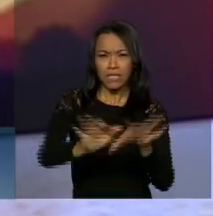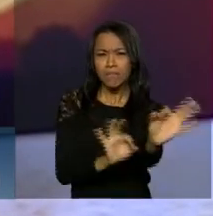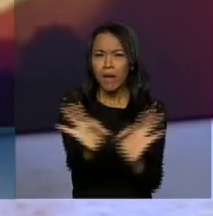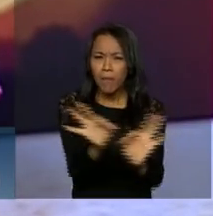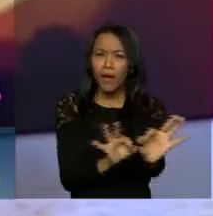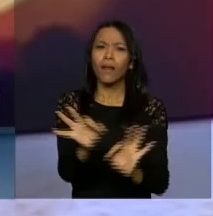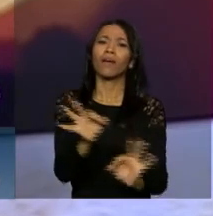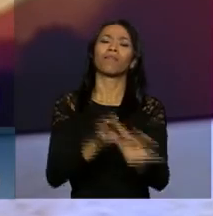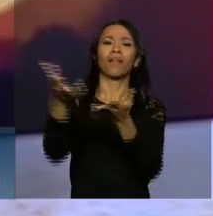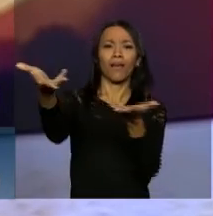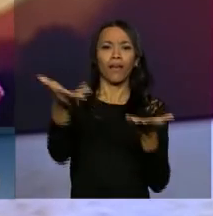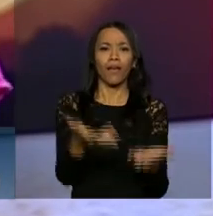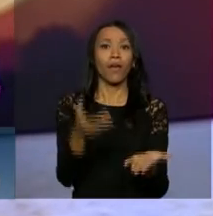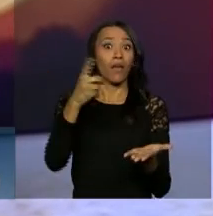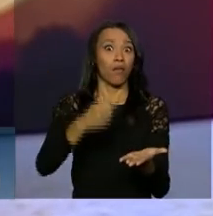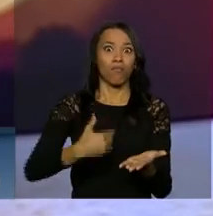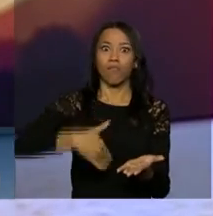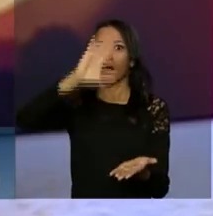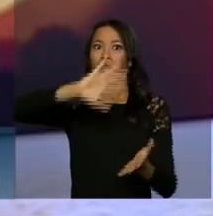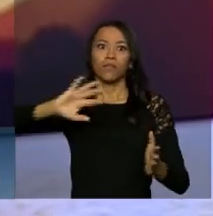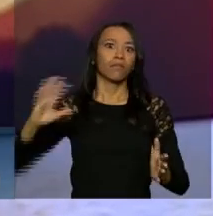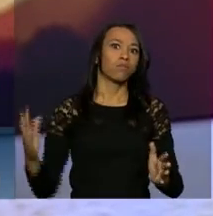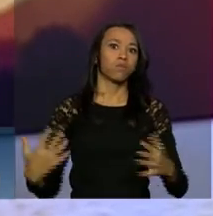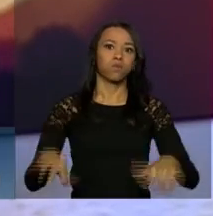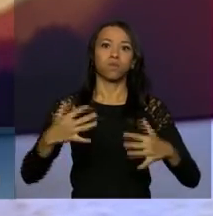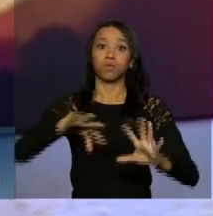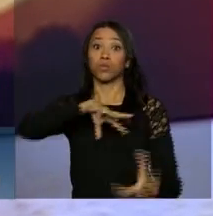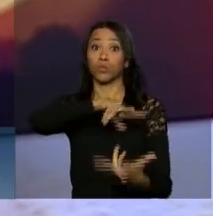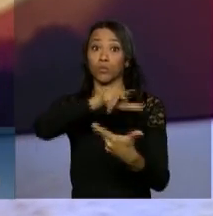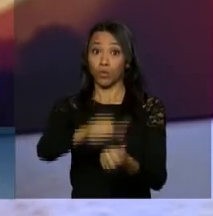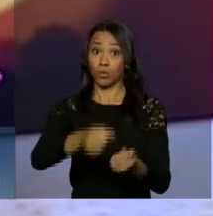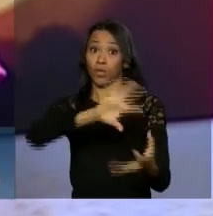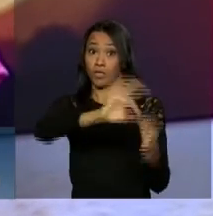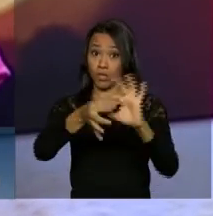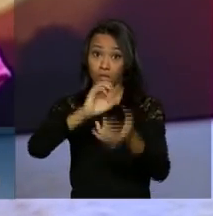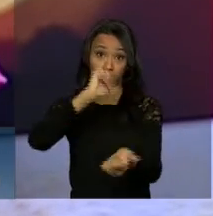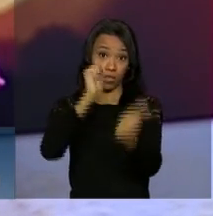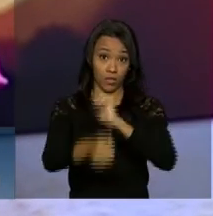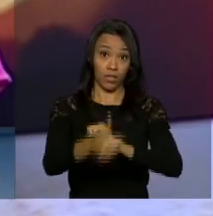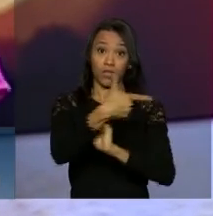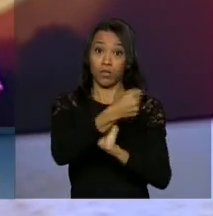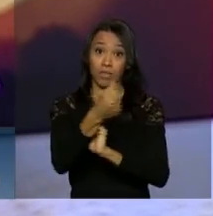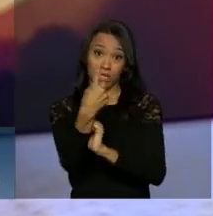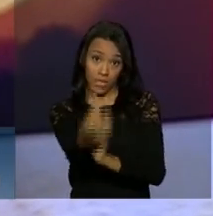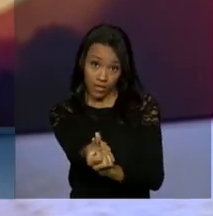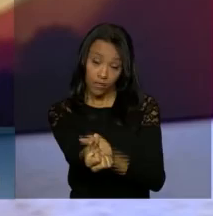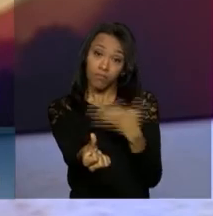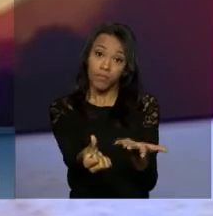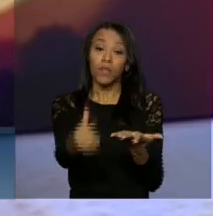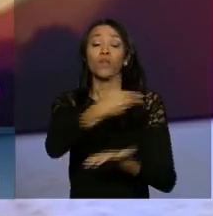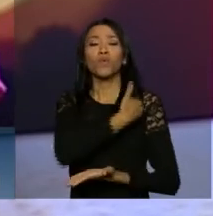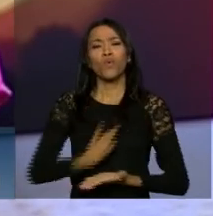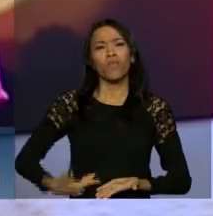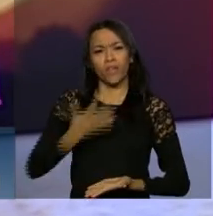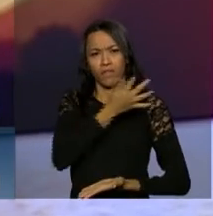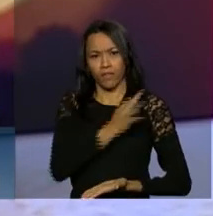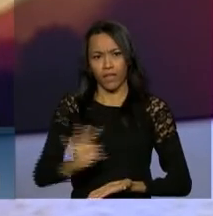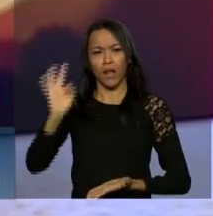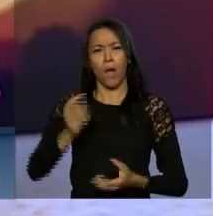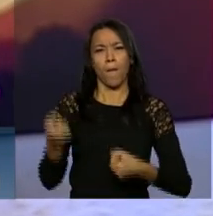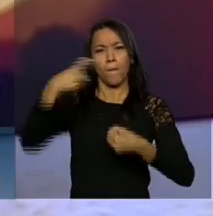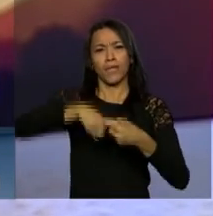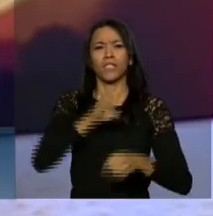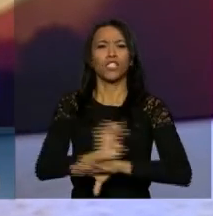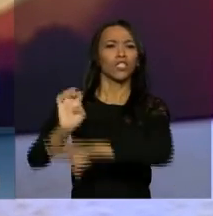receber esse, que é considerado o maior evento esportivo do mundo, as Olimpíadas 2016. E o governo federal, em parceria com o Estado,